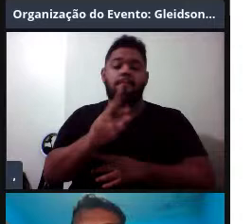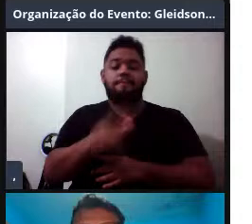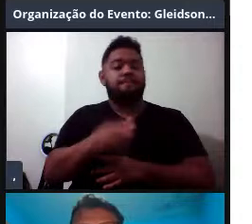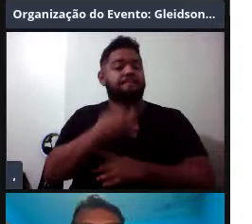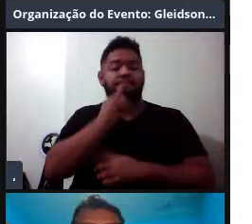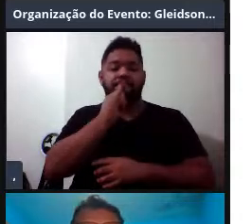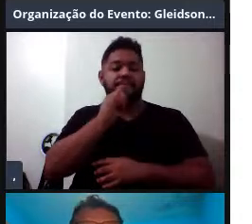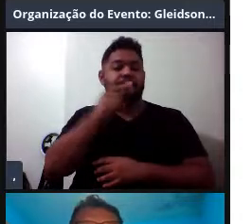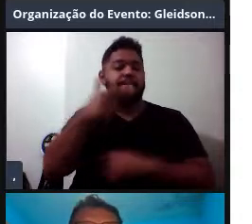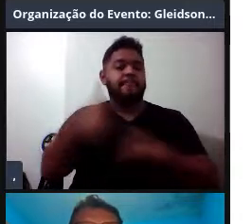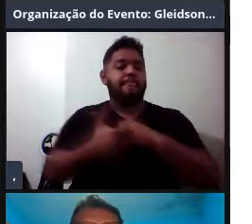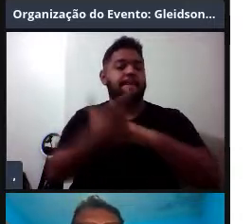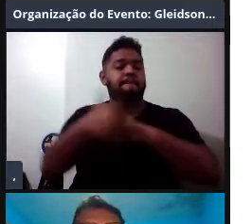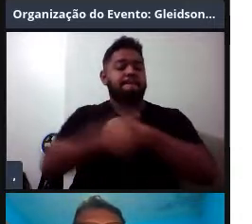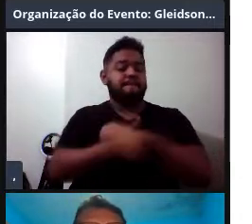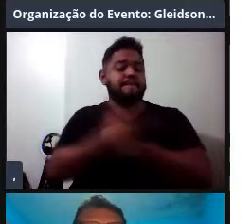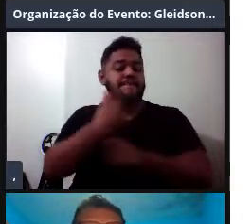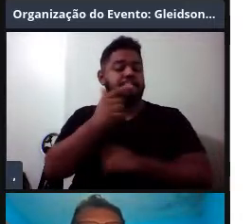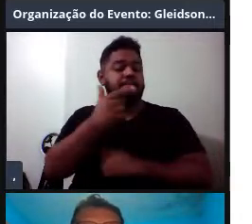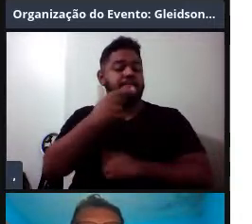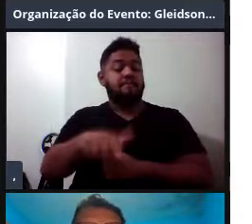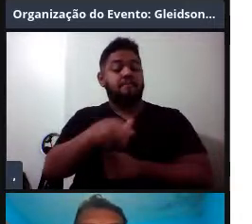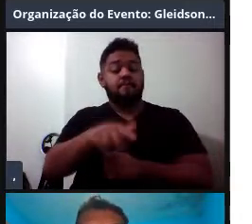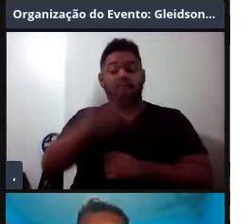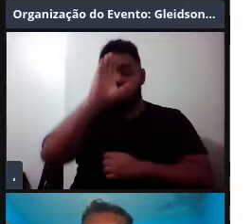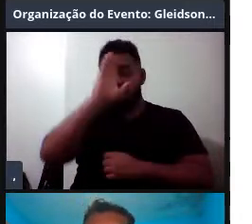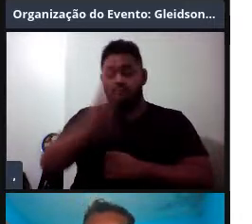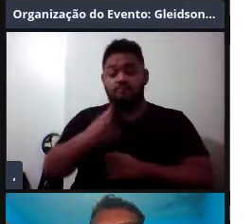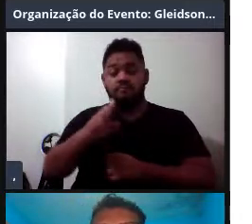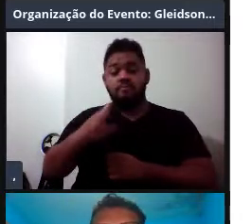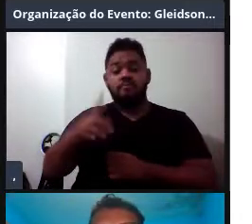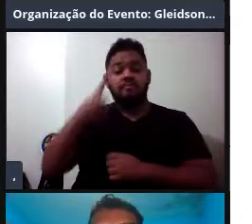externo não é a principal via de recebimento dos sons.